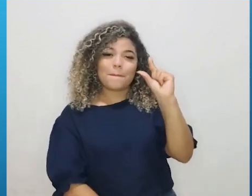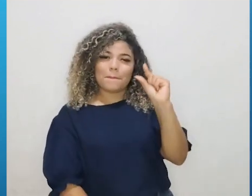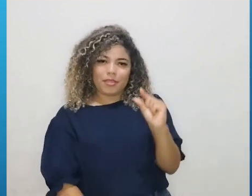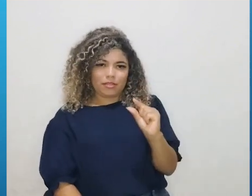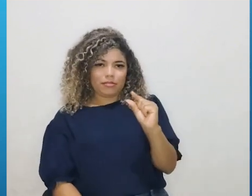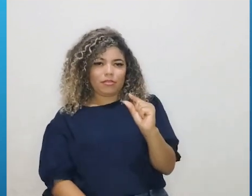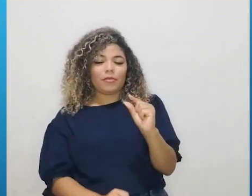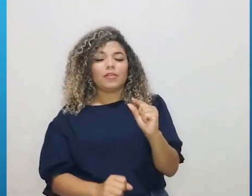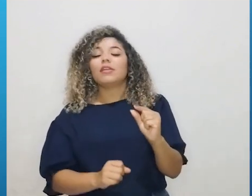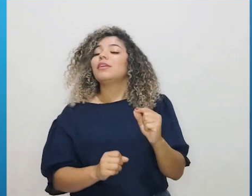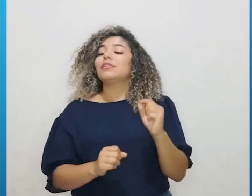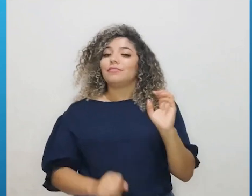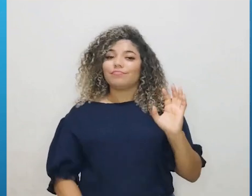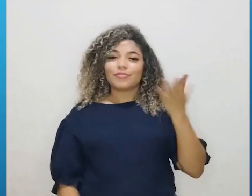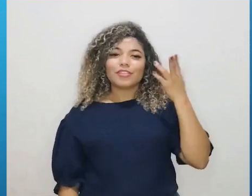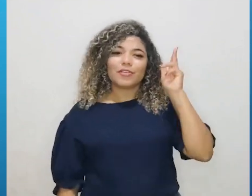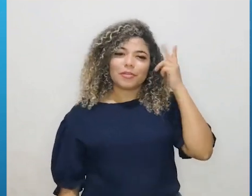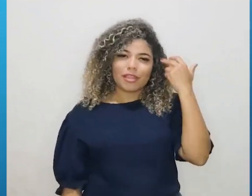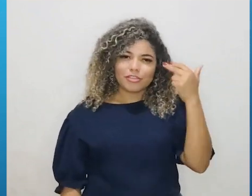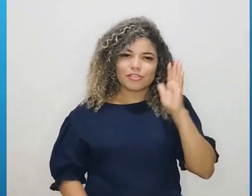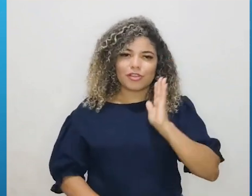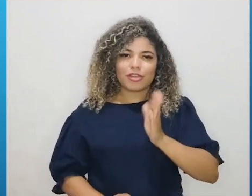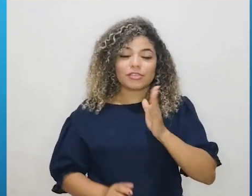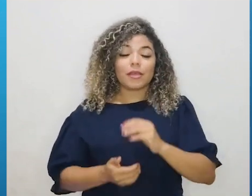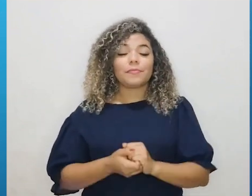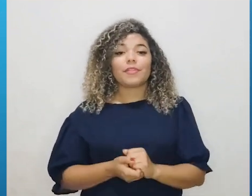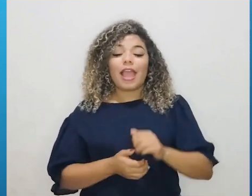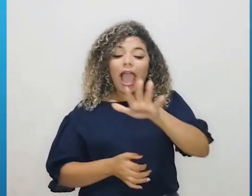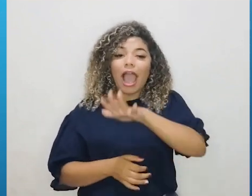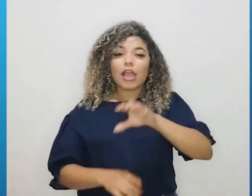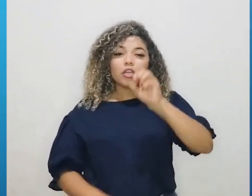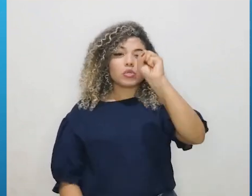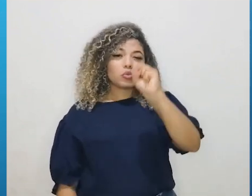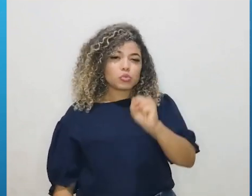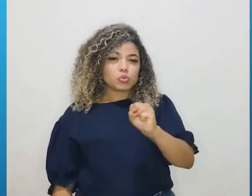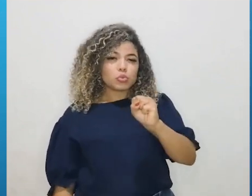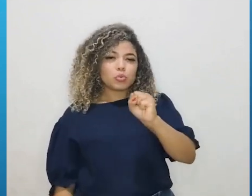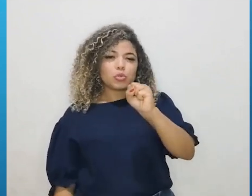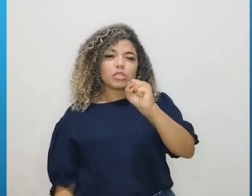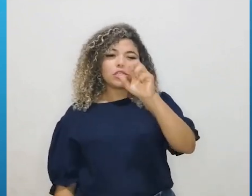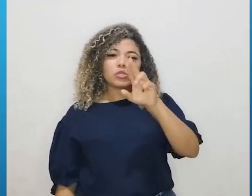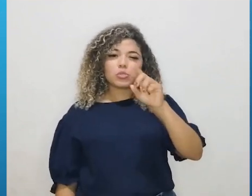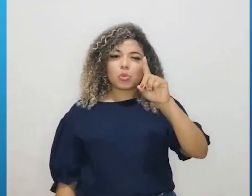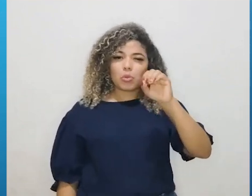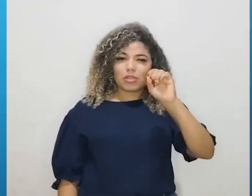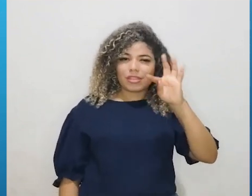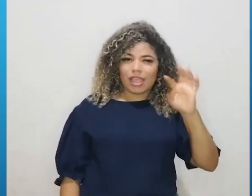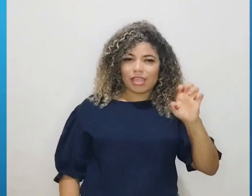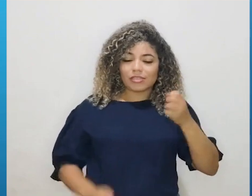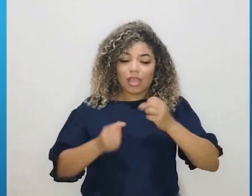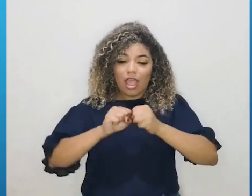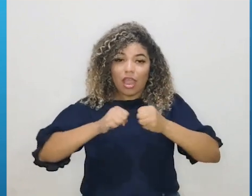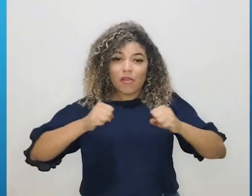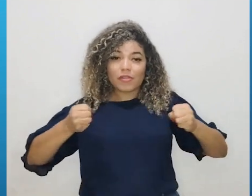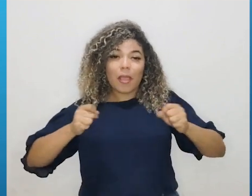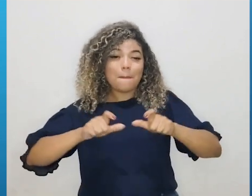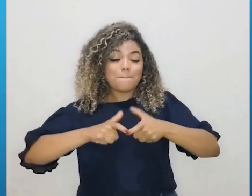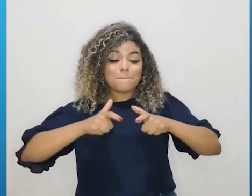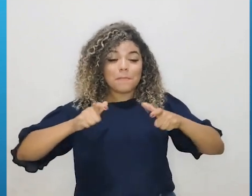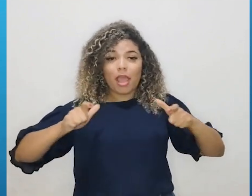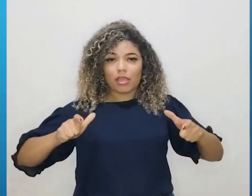da série histórica. As regiões sul e sudeste puxaram o crescimento da população brasileira.